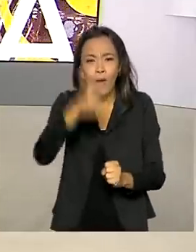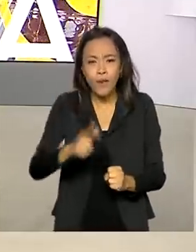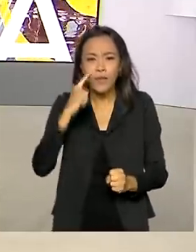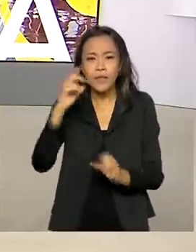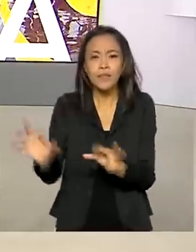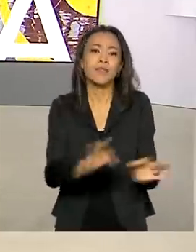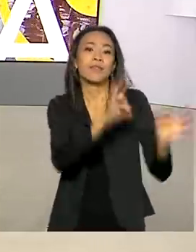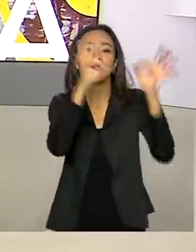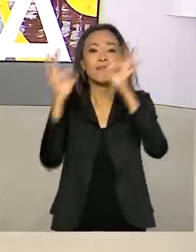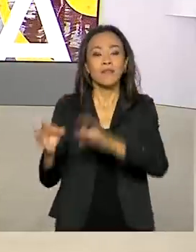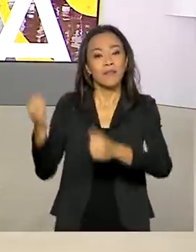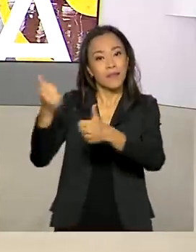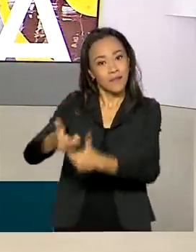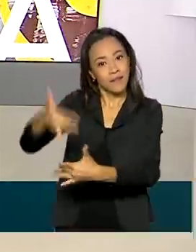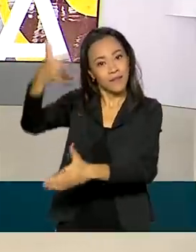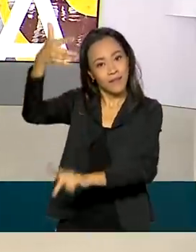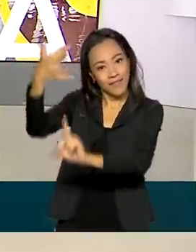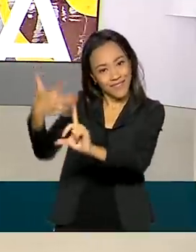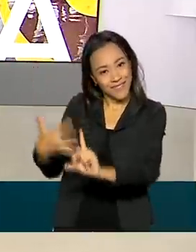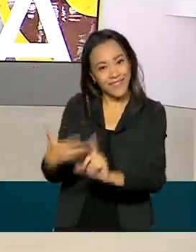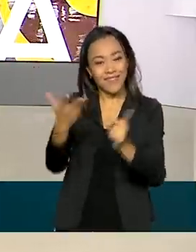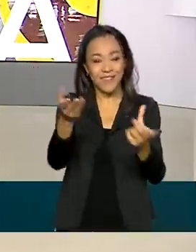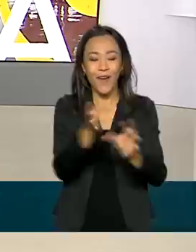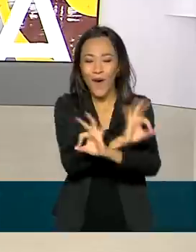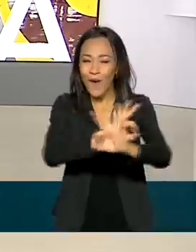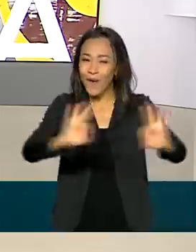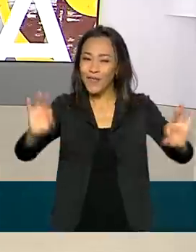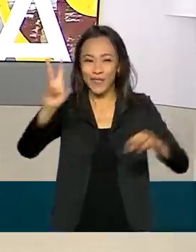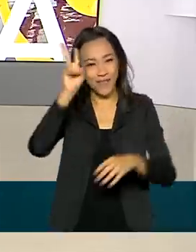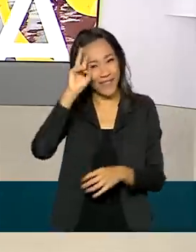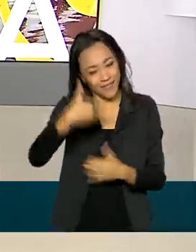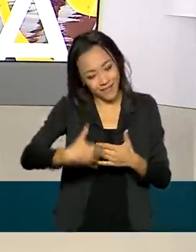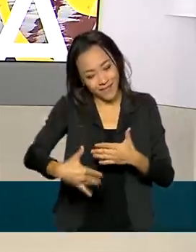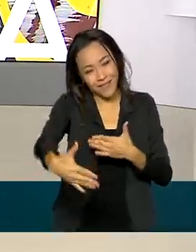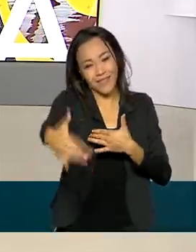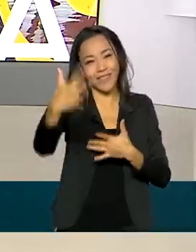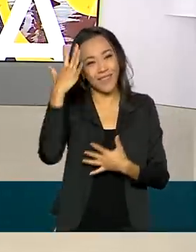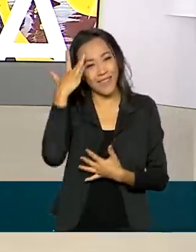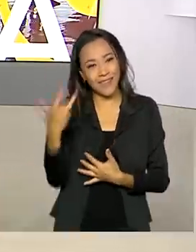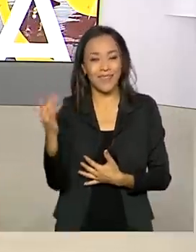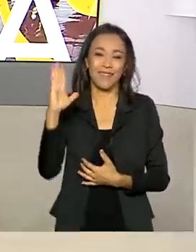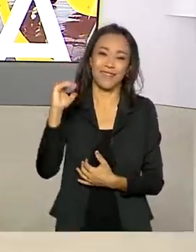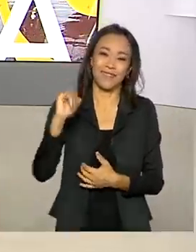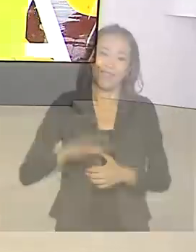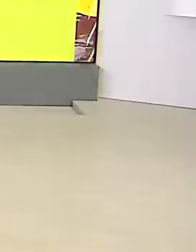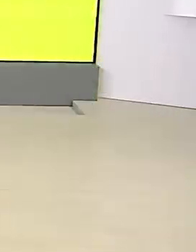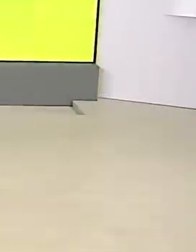de hoje em nossas redes sociais. Um ótimo início de semana para você e até amanhã. Tchau, tchau.